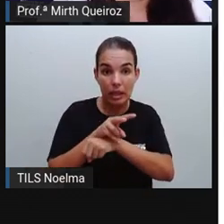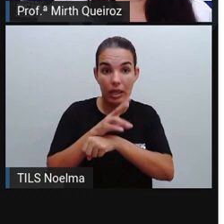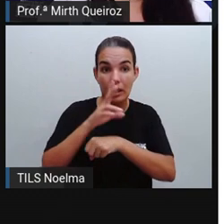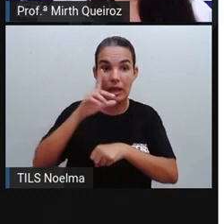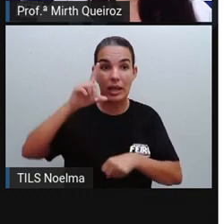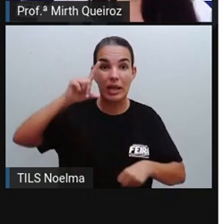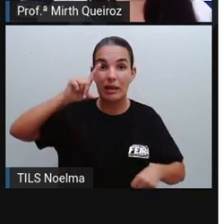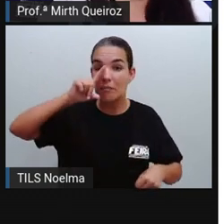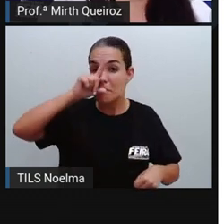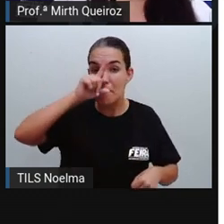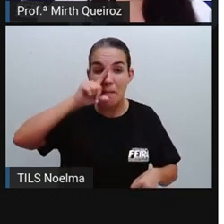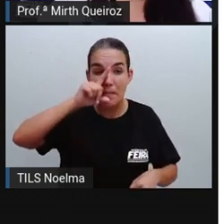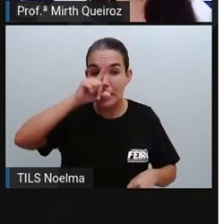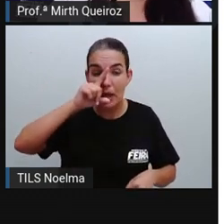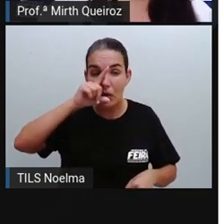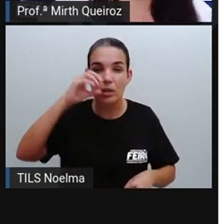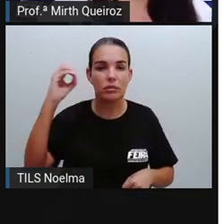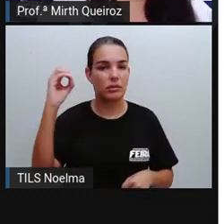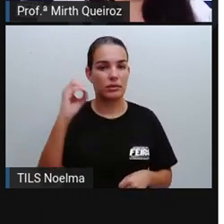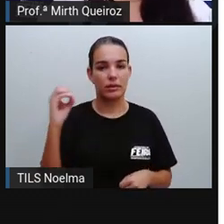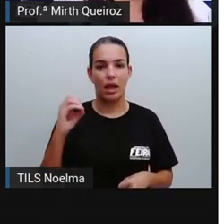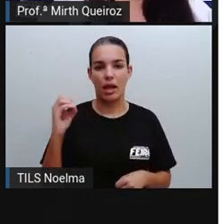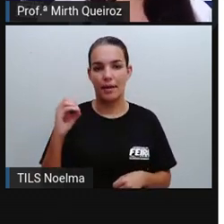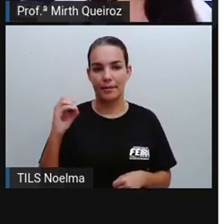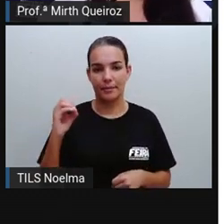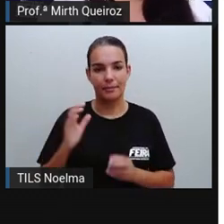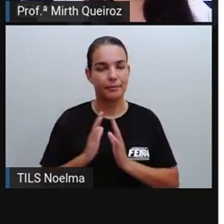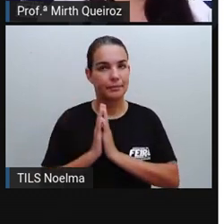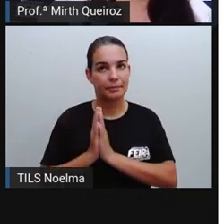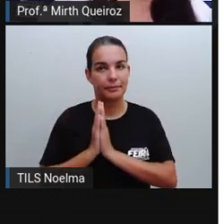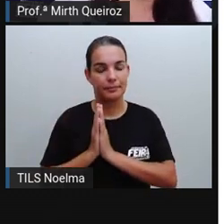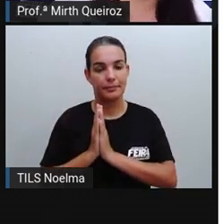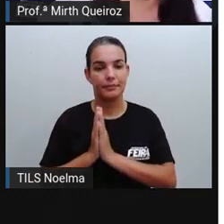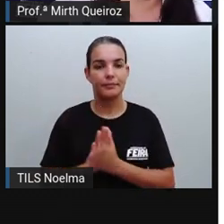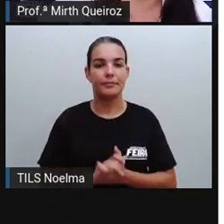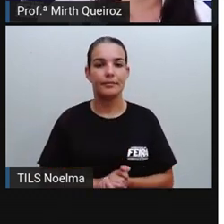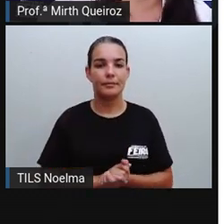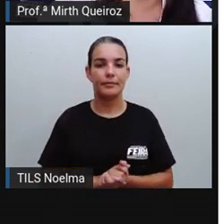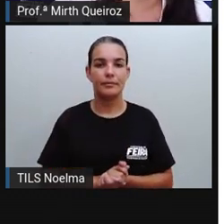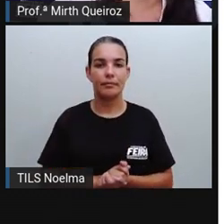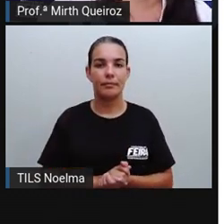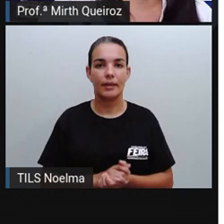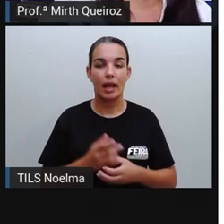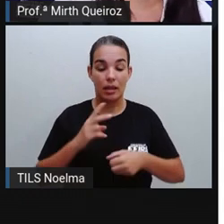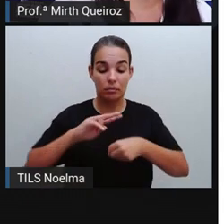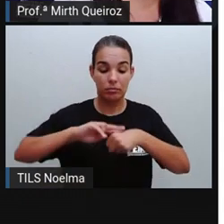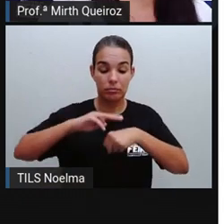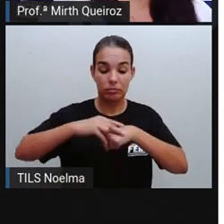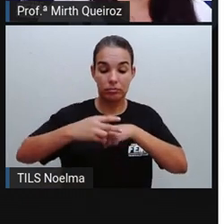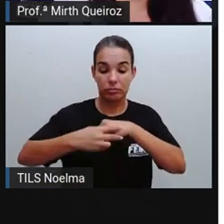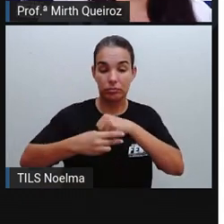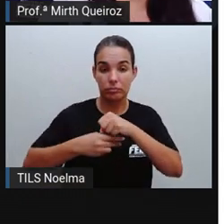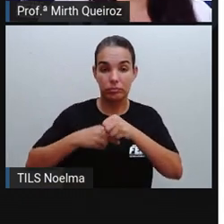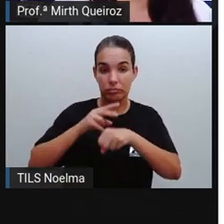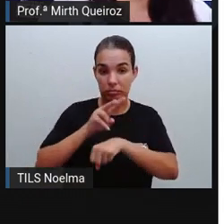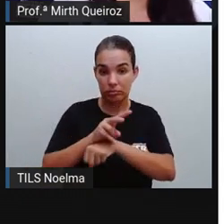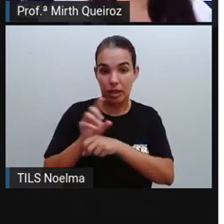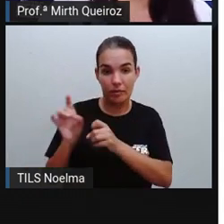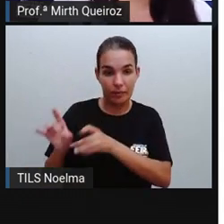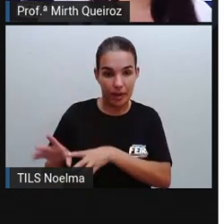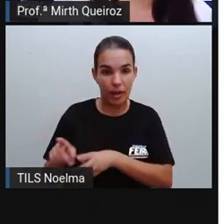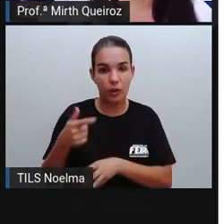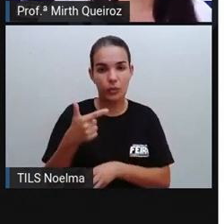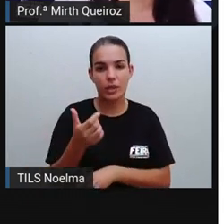zero casos de dengue grave, né? Que seria a hemorrágica. Descartados, nós